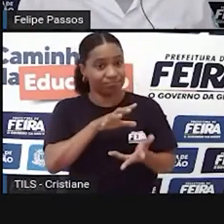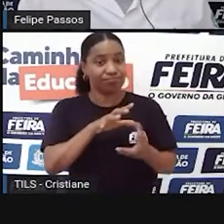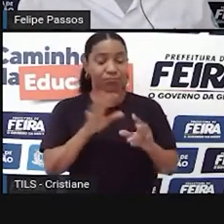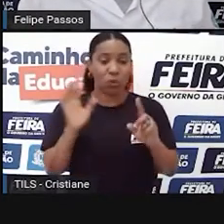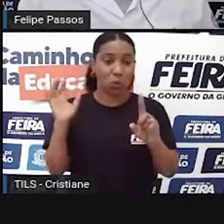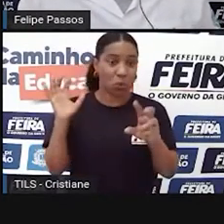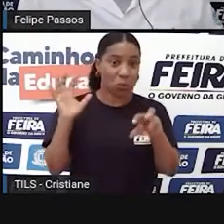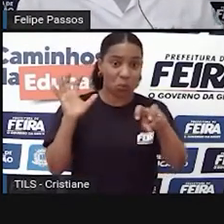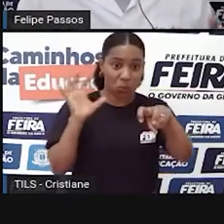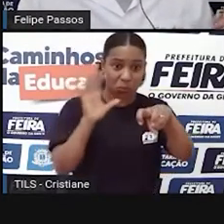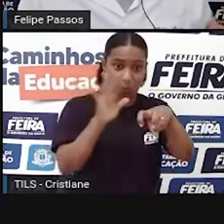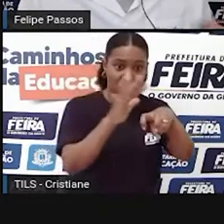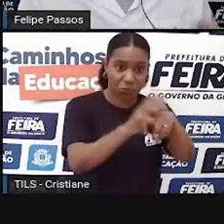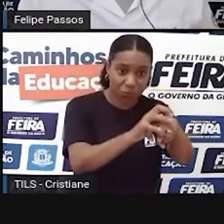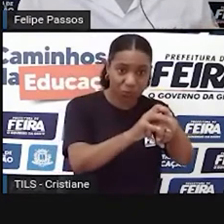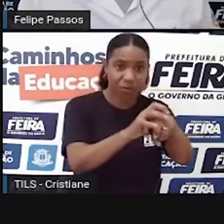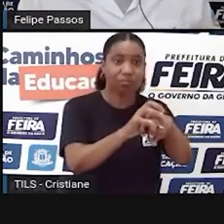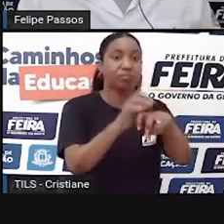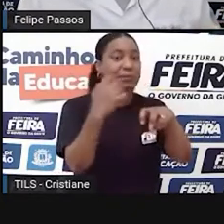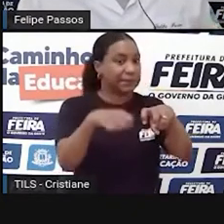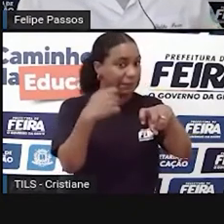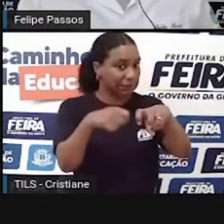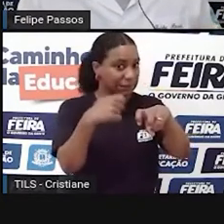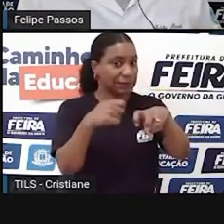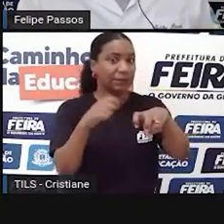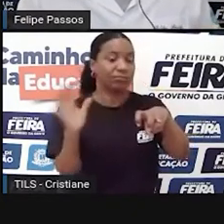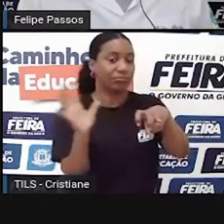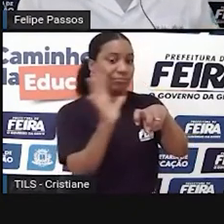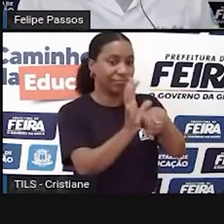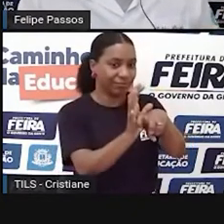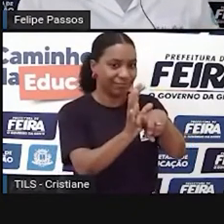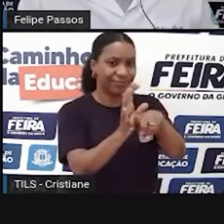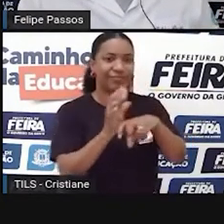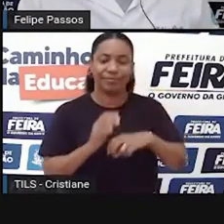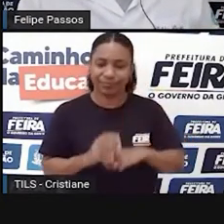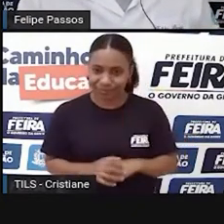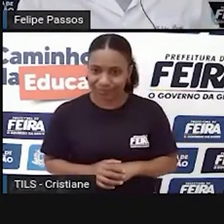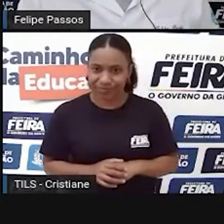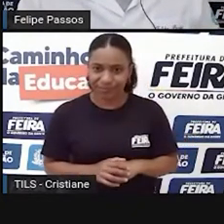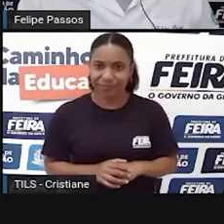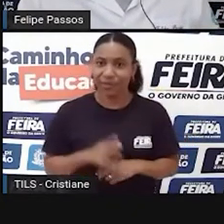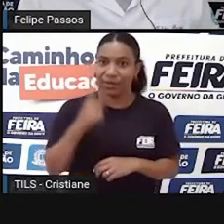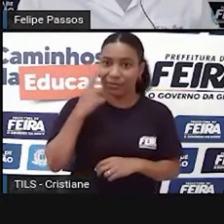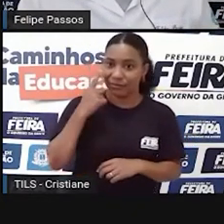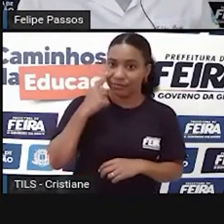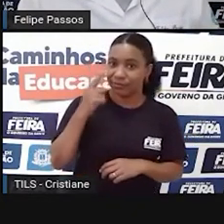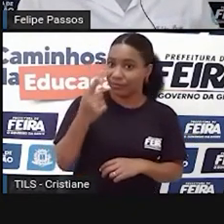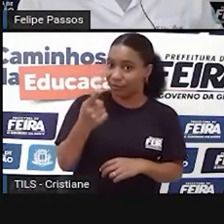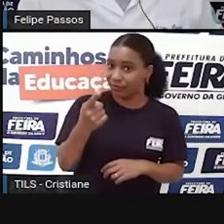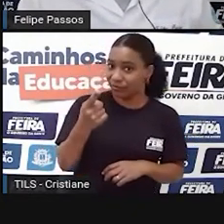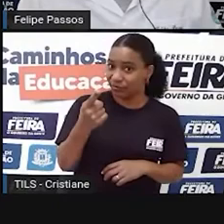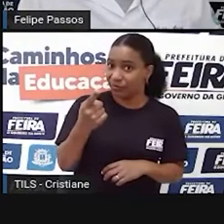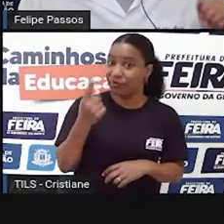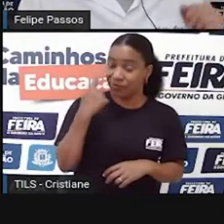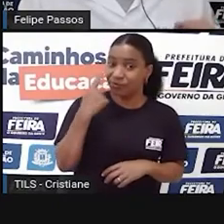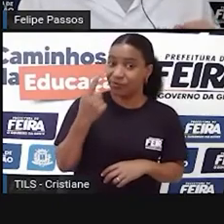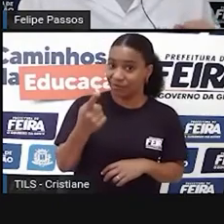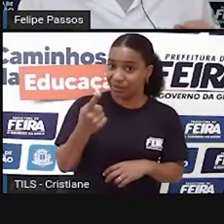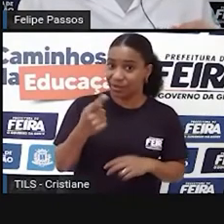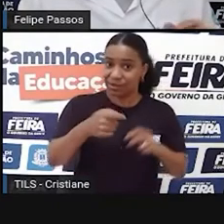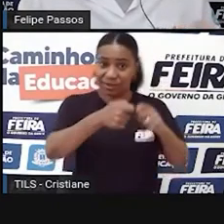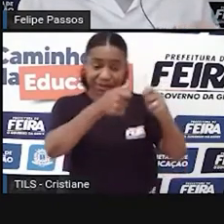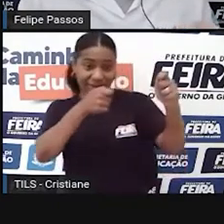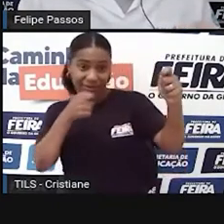esteja representando aí três caçadores juntos, ou de repente uma batalha. Quem sabe, você tem aqui dois indivíduos e outro indivíduo